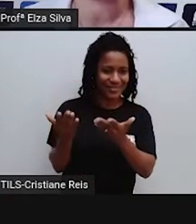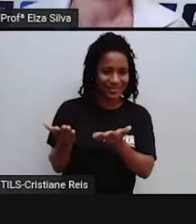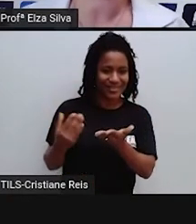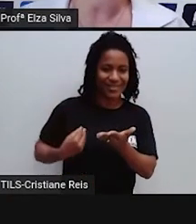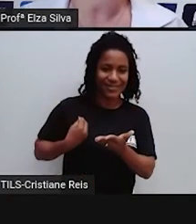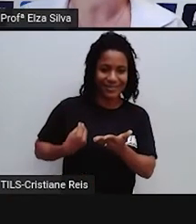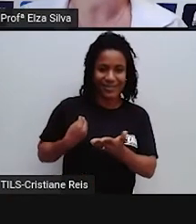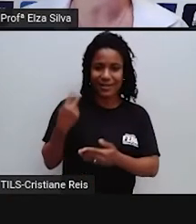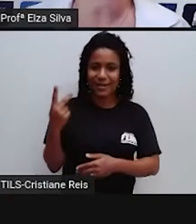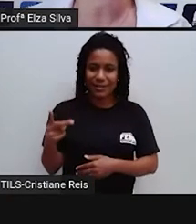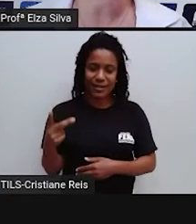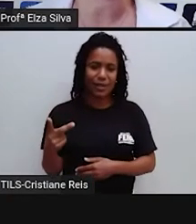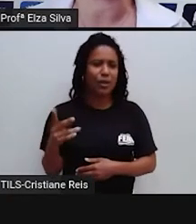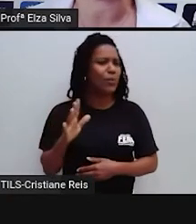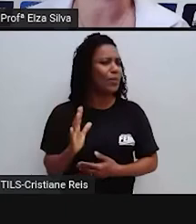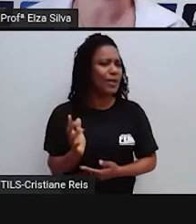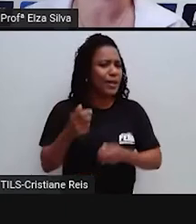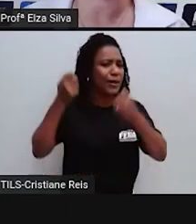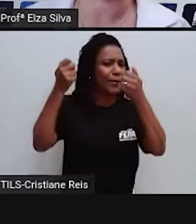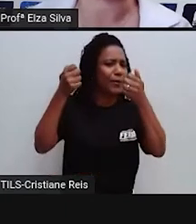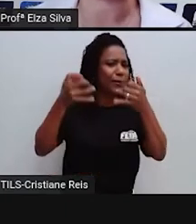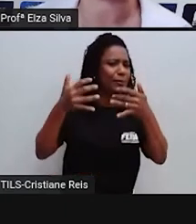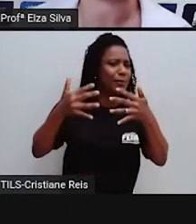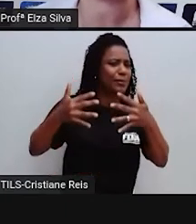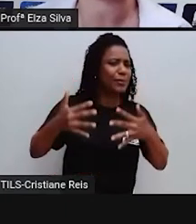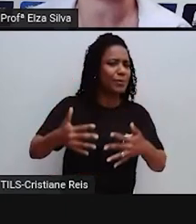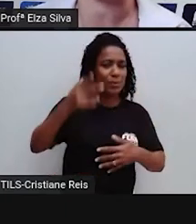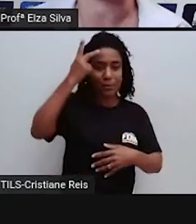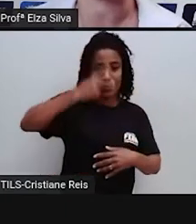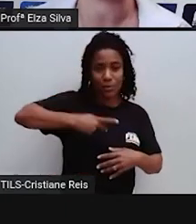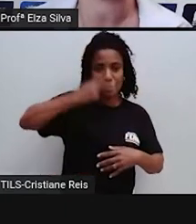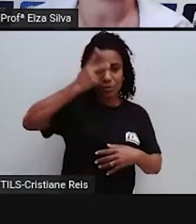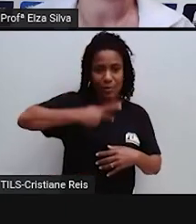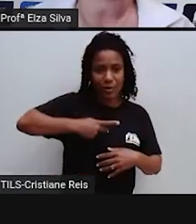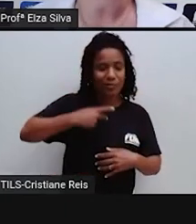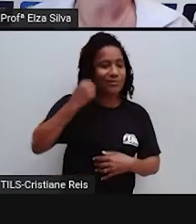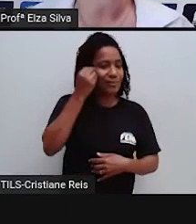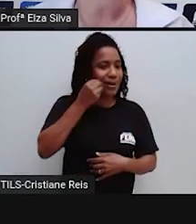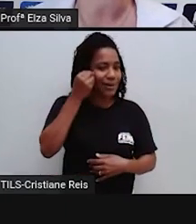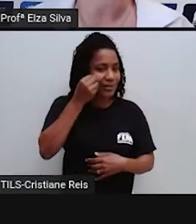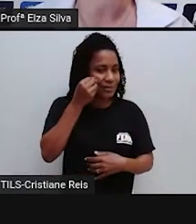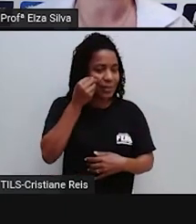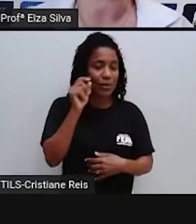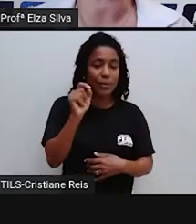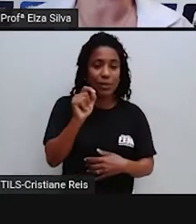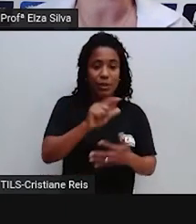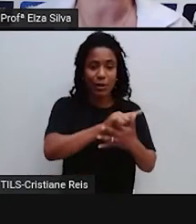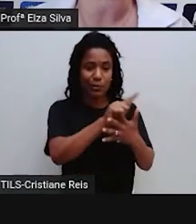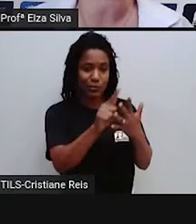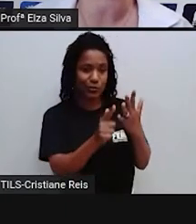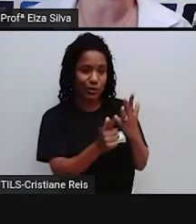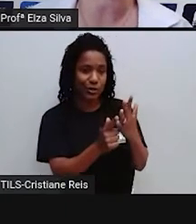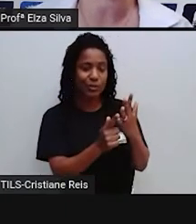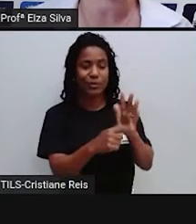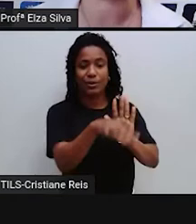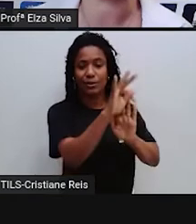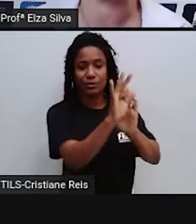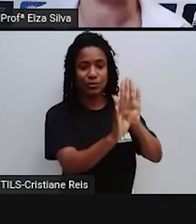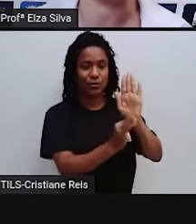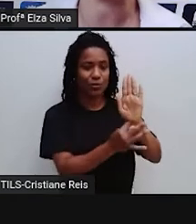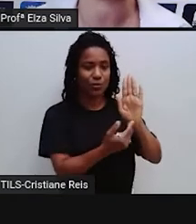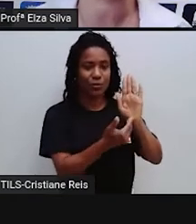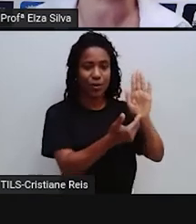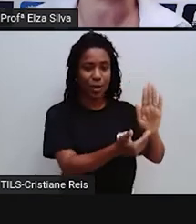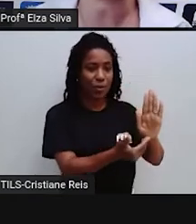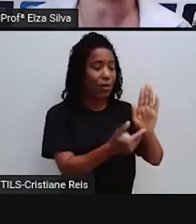Então o é Um relato pessoal? Acompanhe comigo Através do slide É um gênero textual Com função de documentar